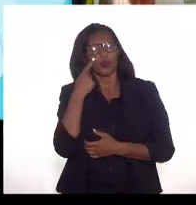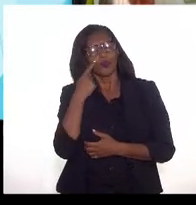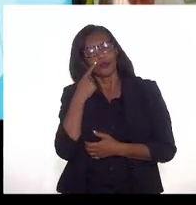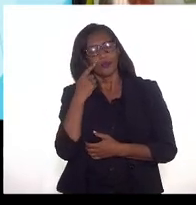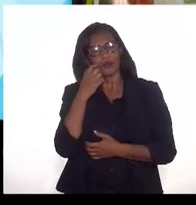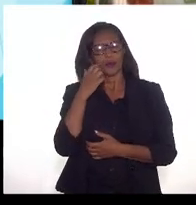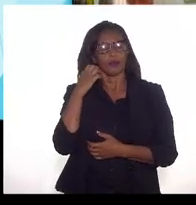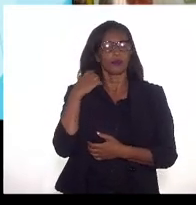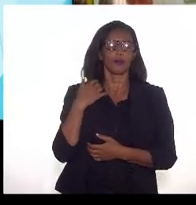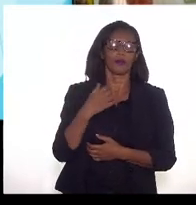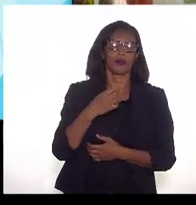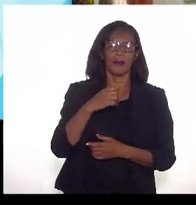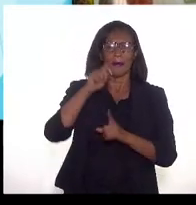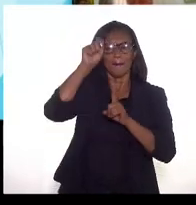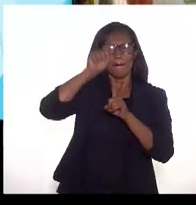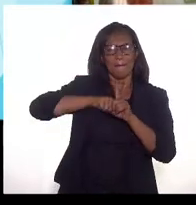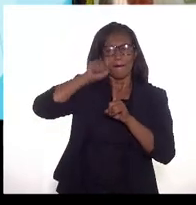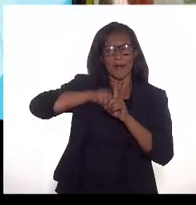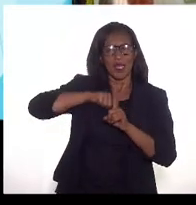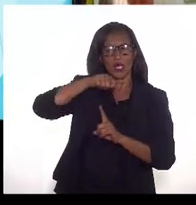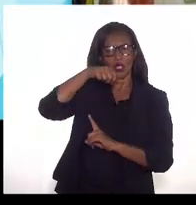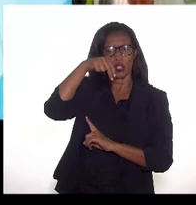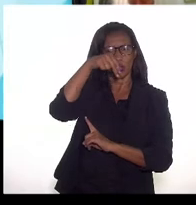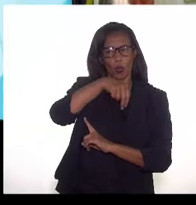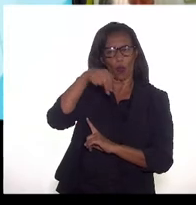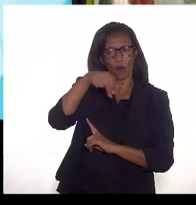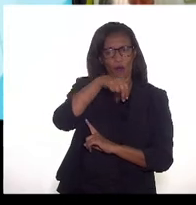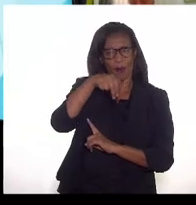novembro de 2020,